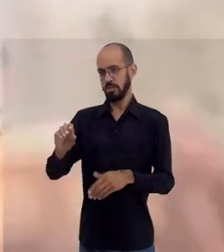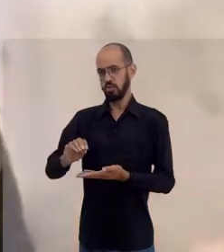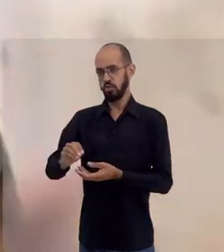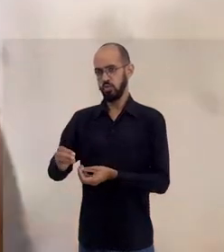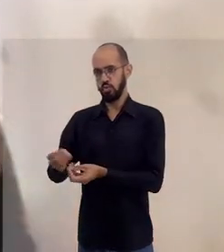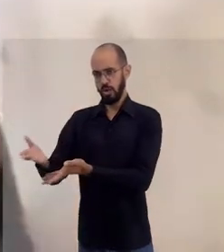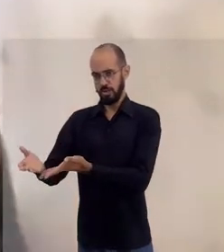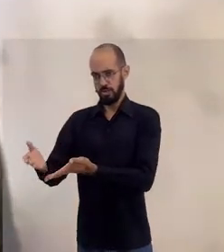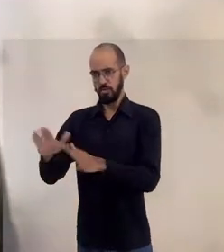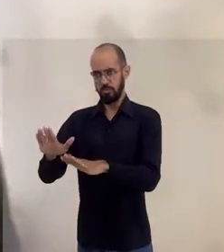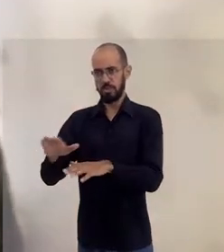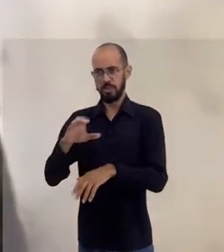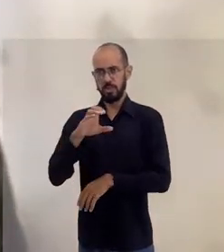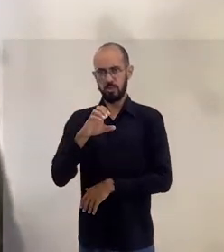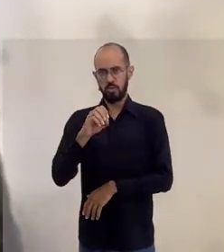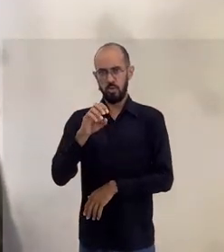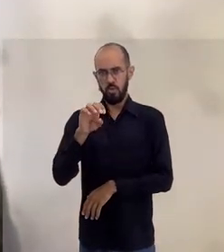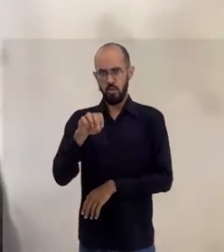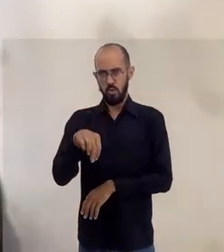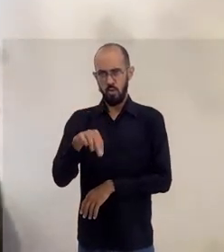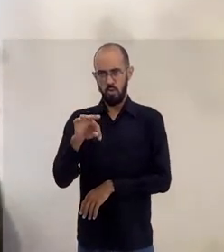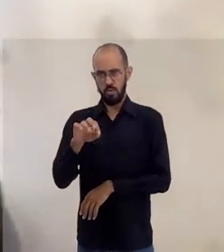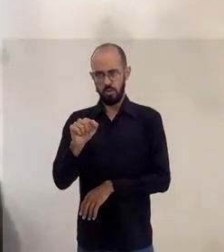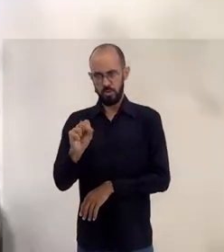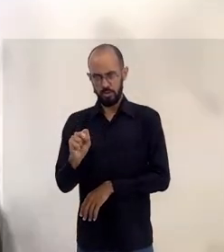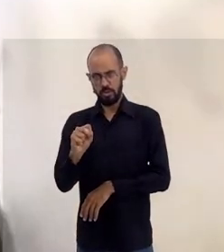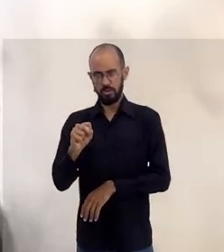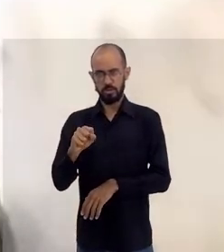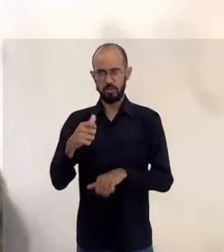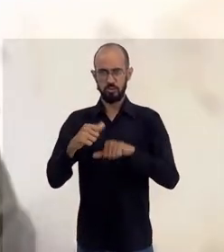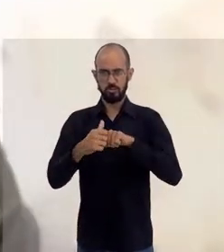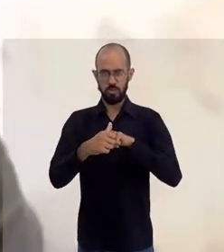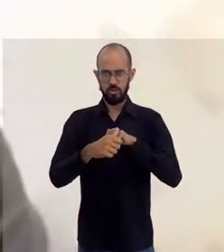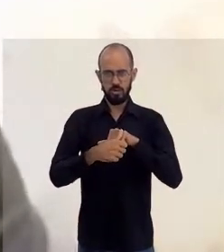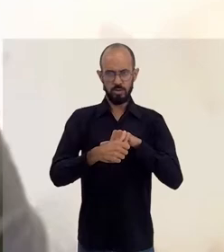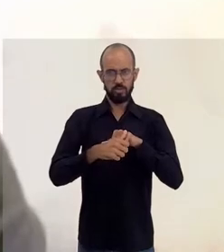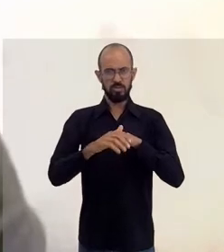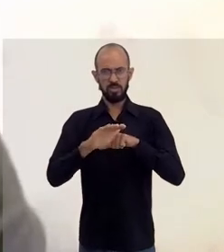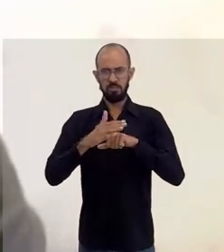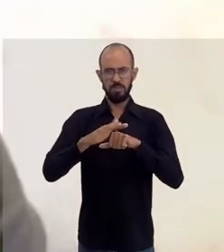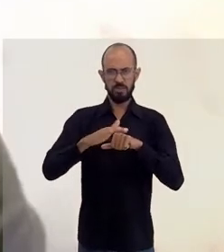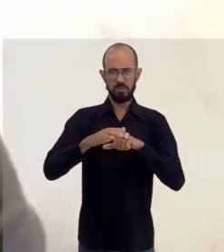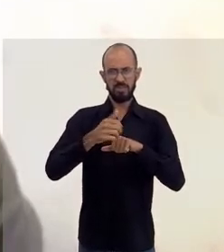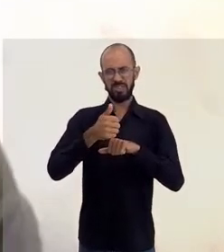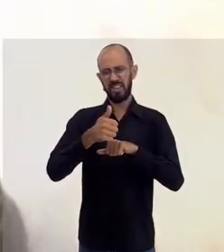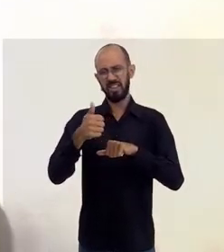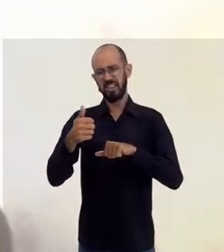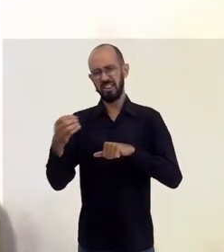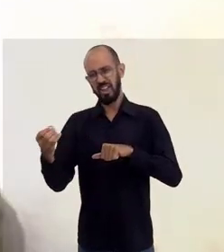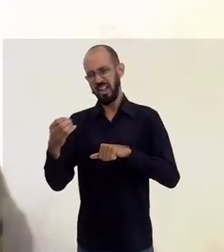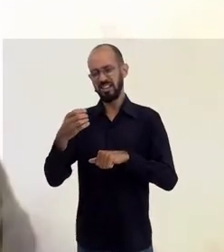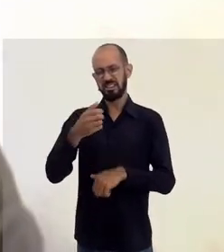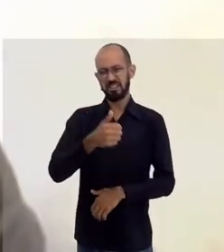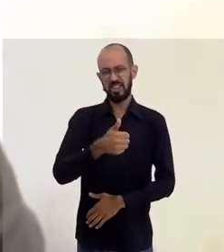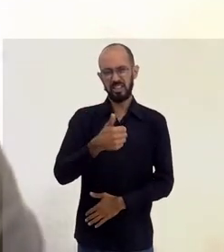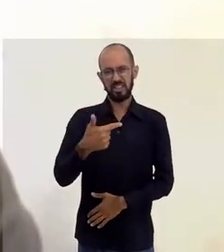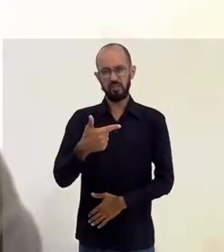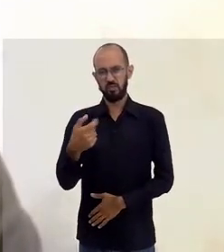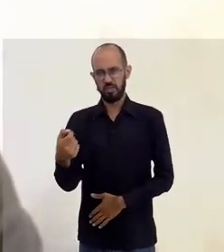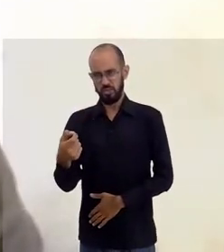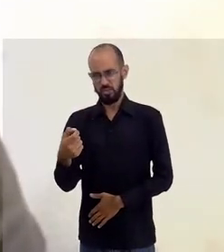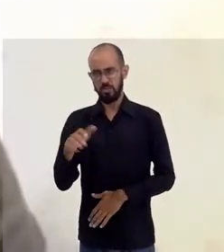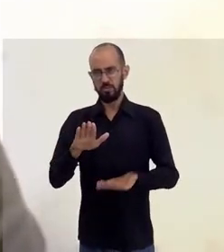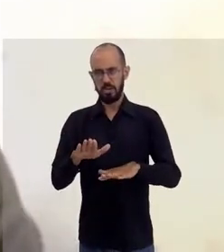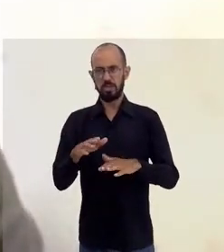projeto. As contas, a gente tem um ticket, as contas e os boletos, tem um ticket ali de R$ 110, R 120.